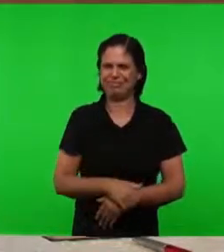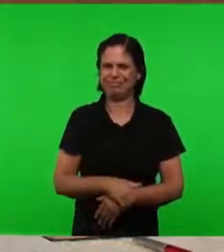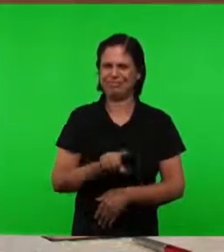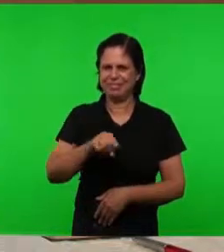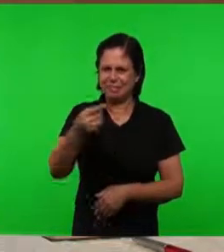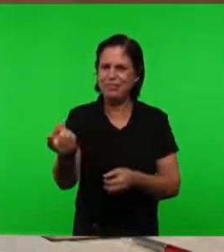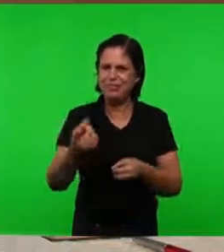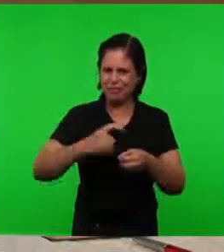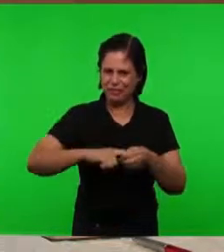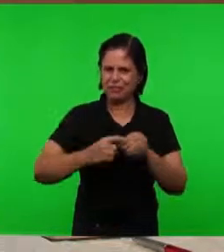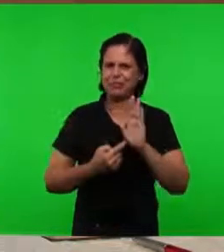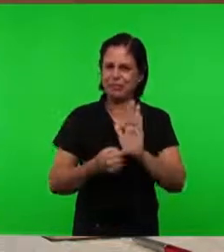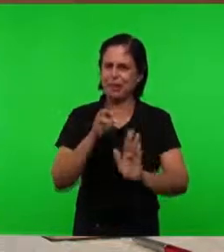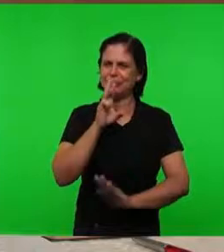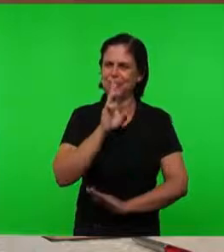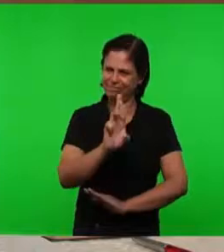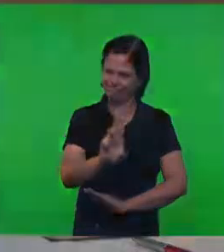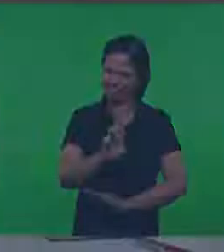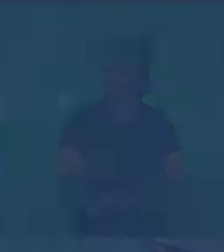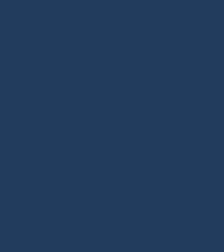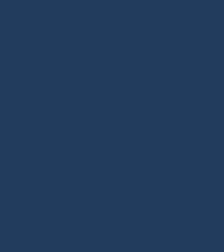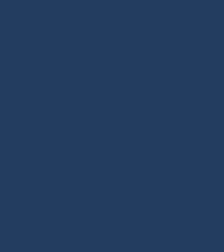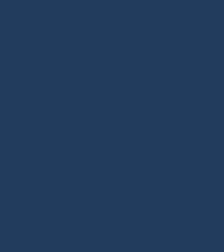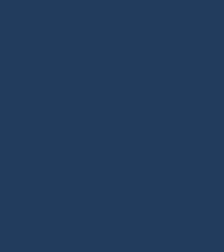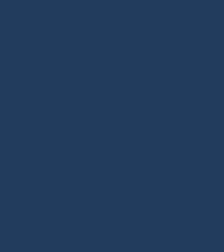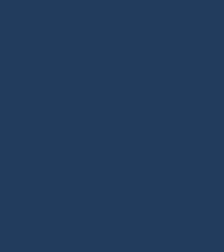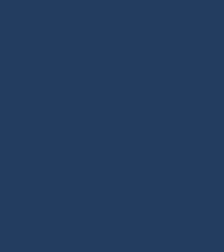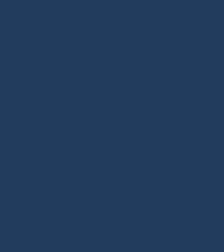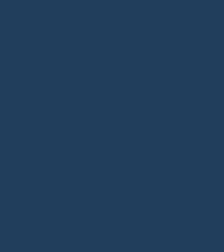estaremos de volta Para dar uma contribuição Sobre o assunto